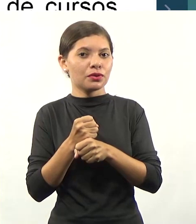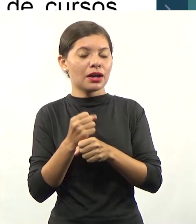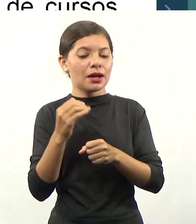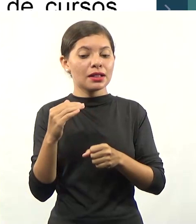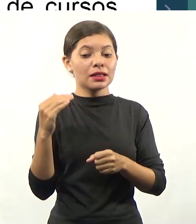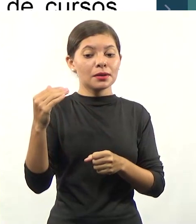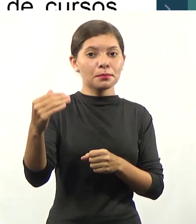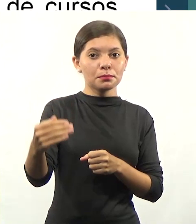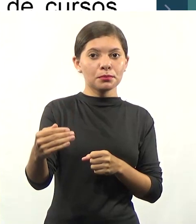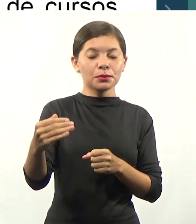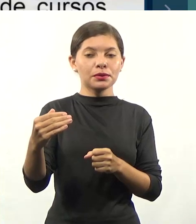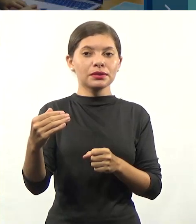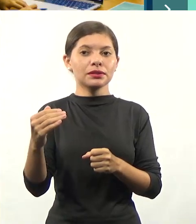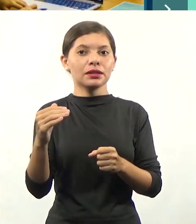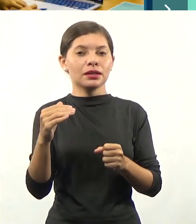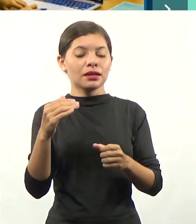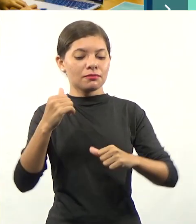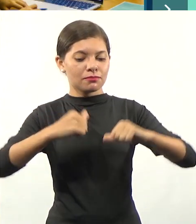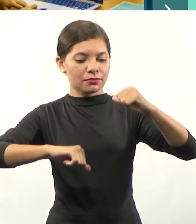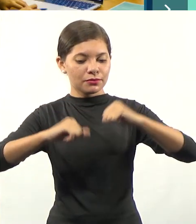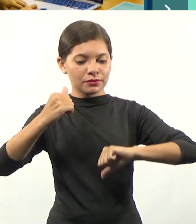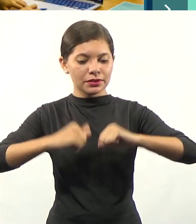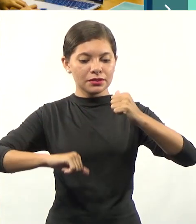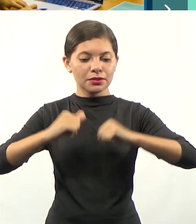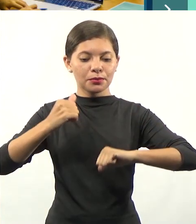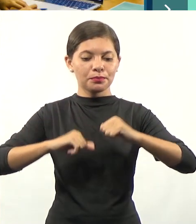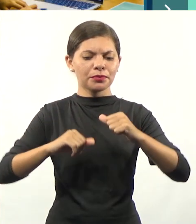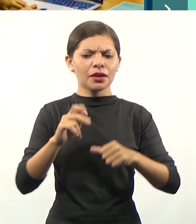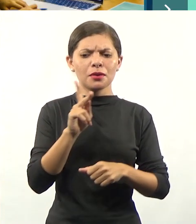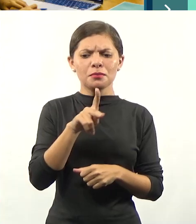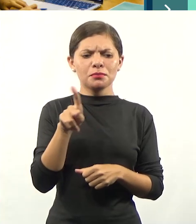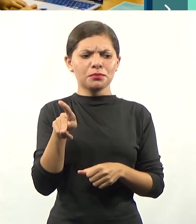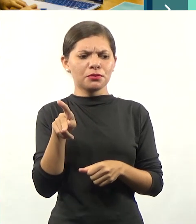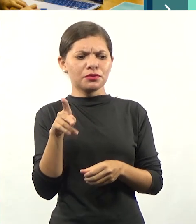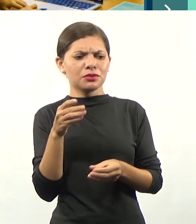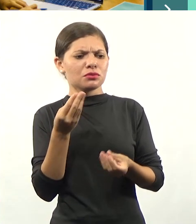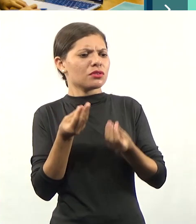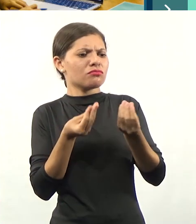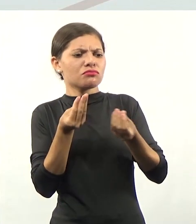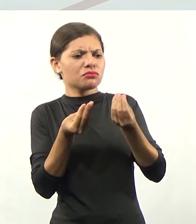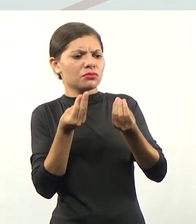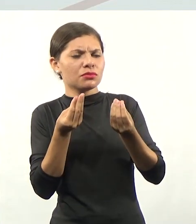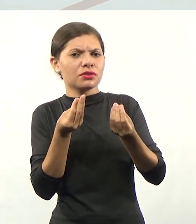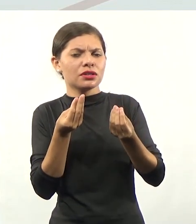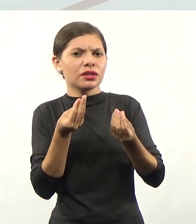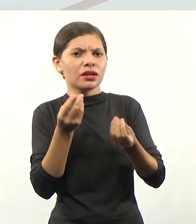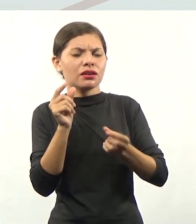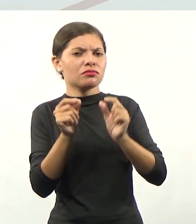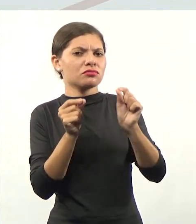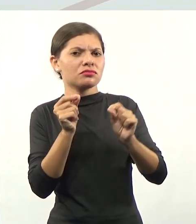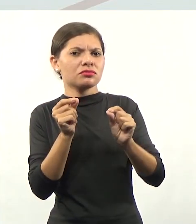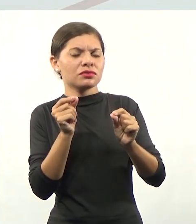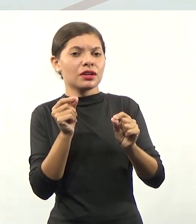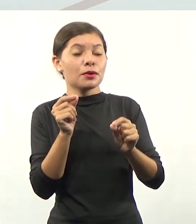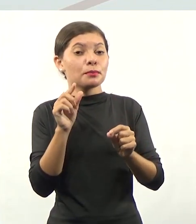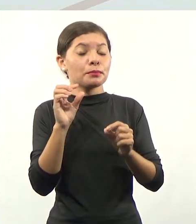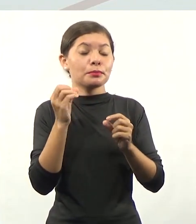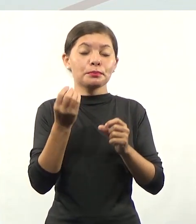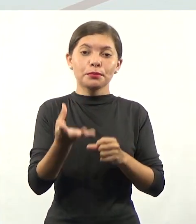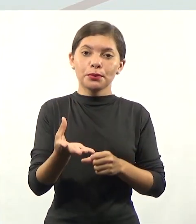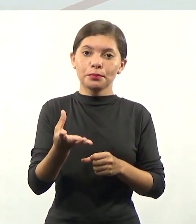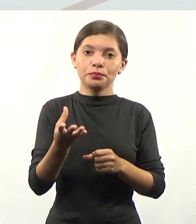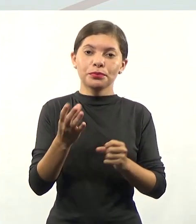processo regular de avaliação. Professora, o que é isso? Bom, toda instituição de educação superior,